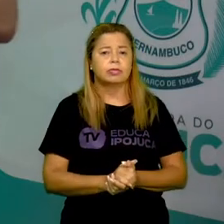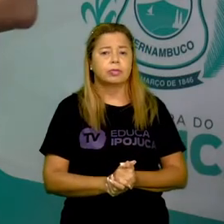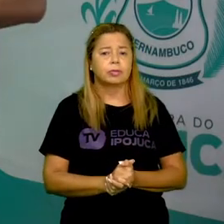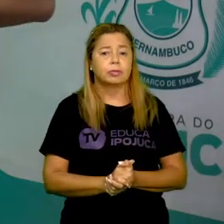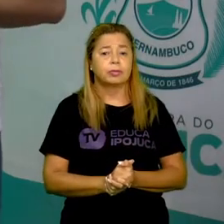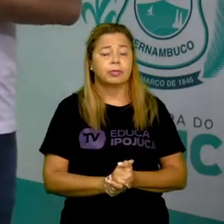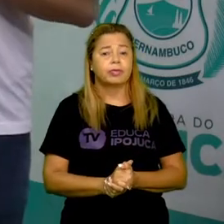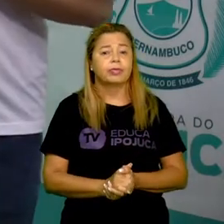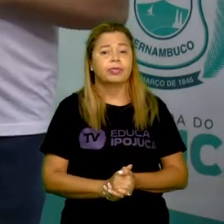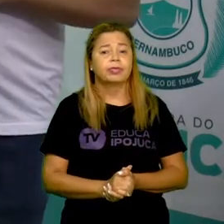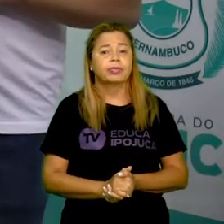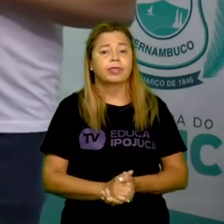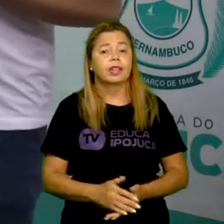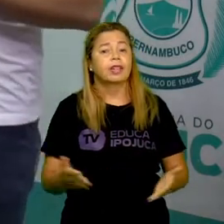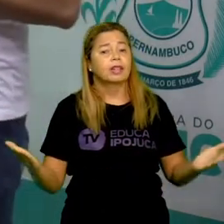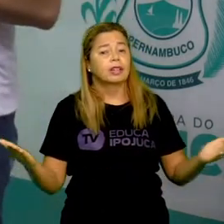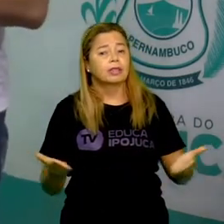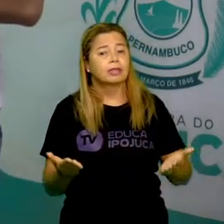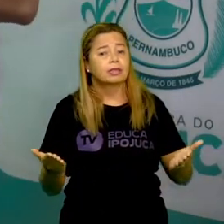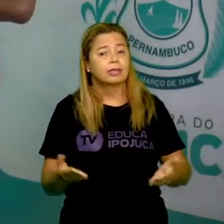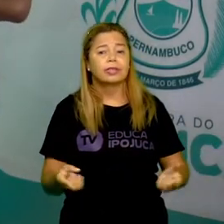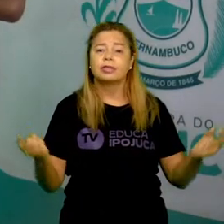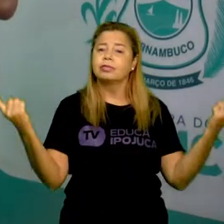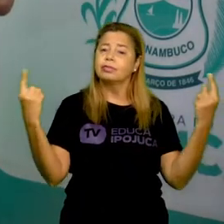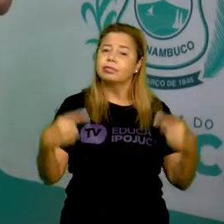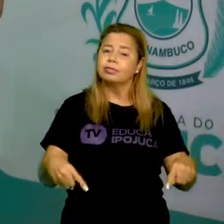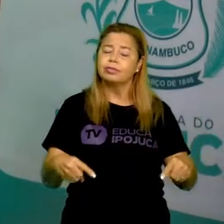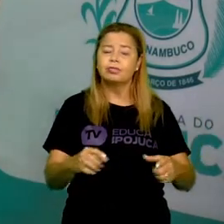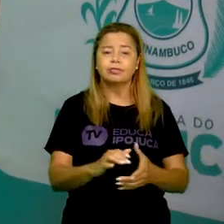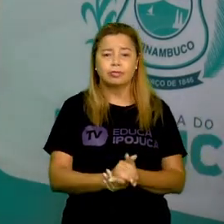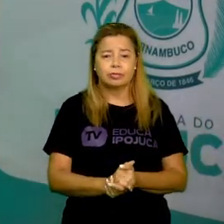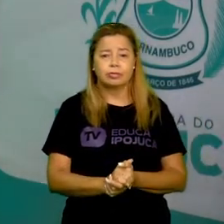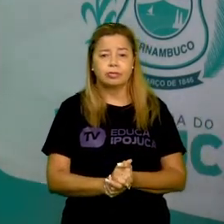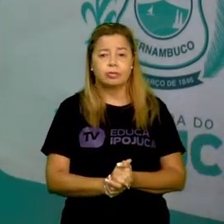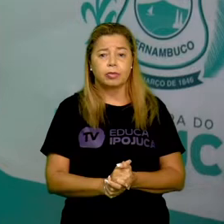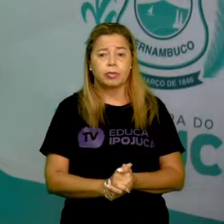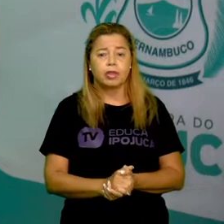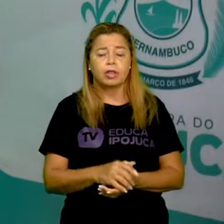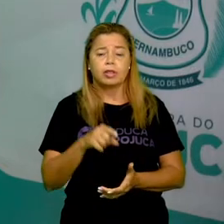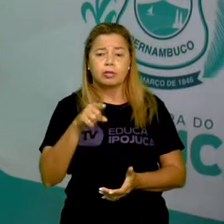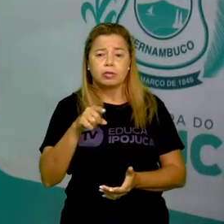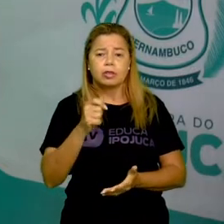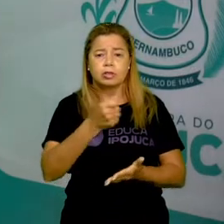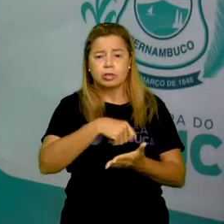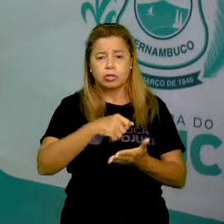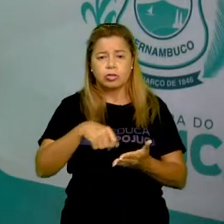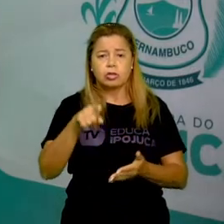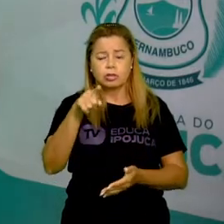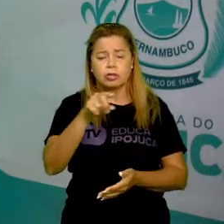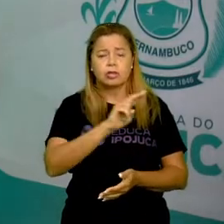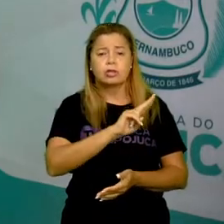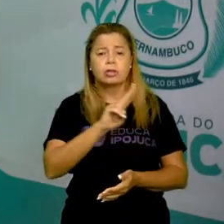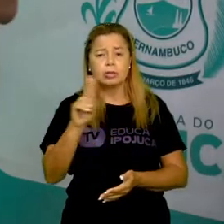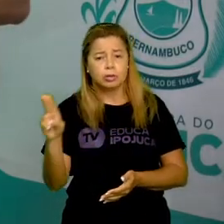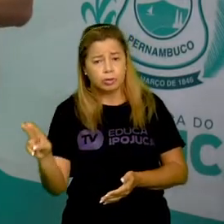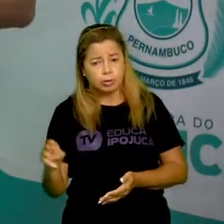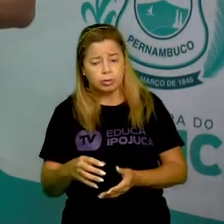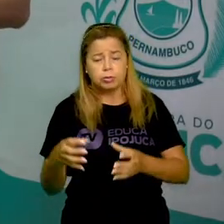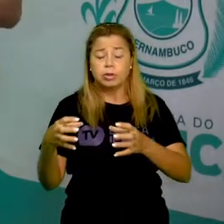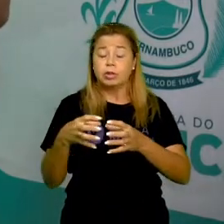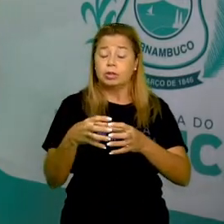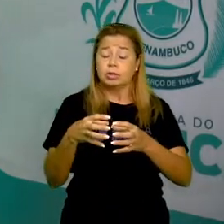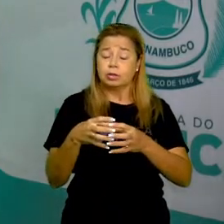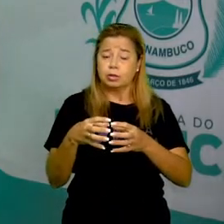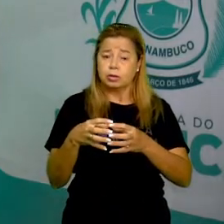Chegou o momento do nosso desafio. Após colocar o seu nome, a turma e a data de hoje,